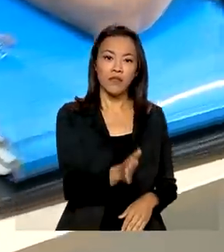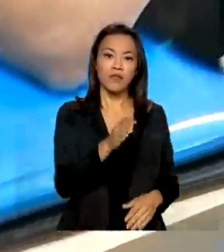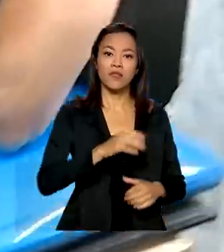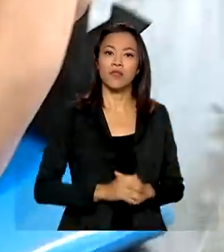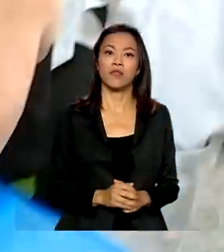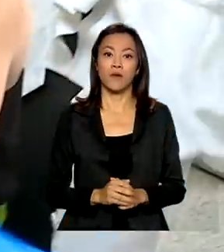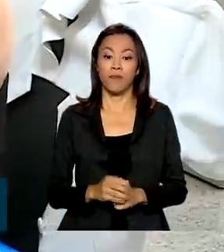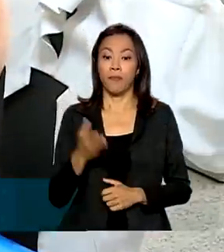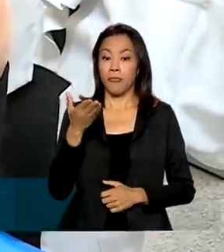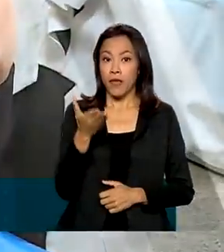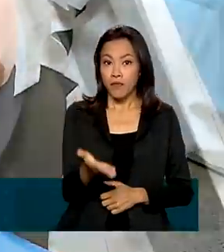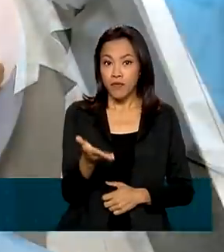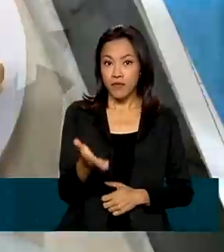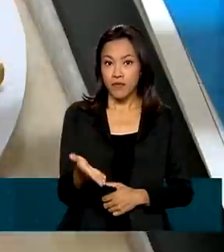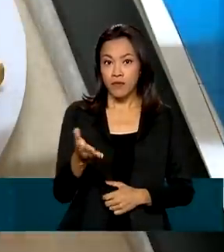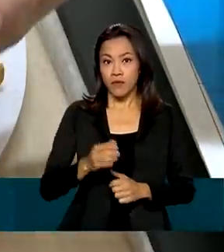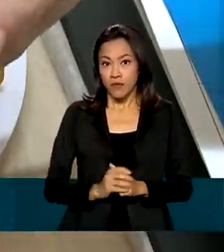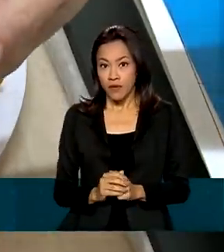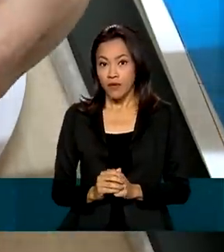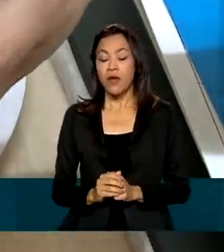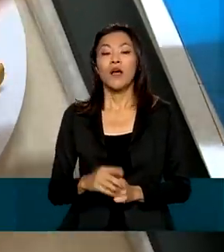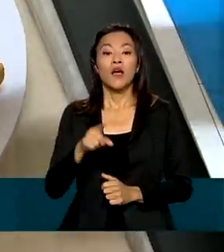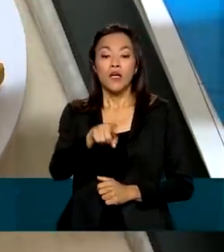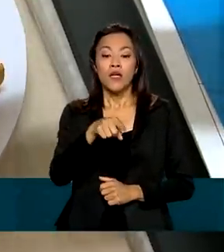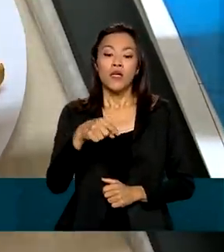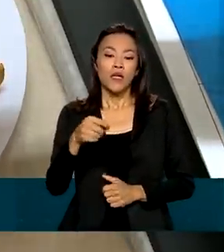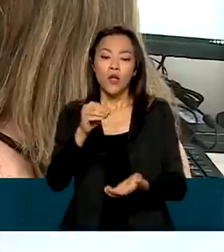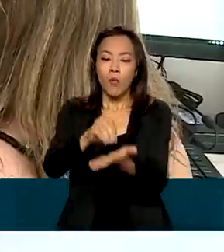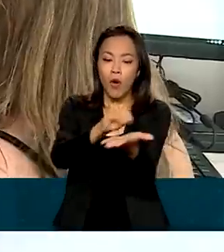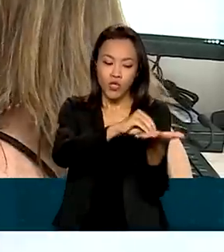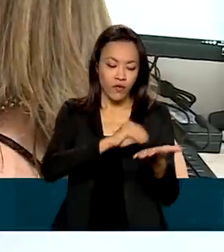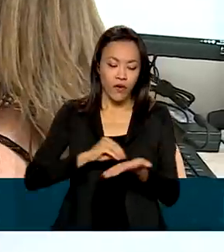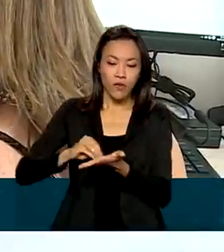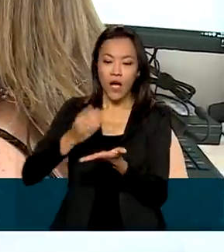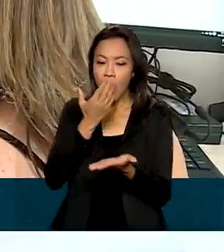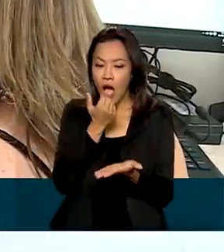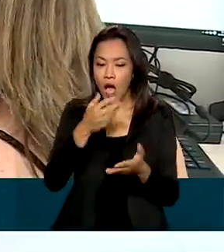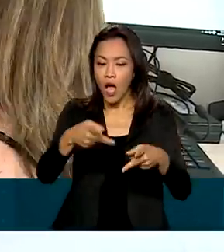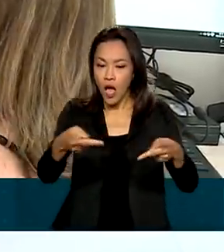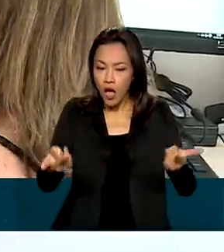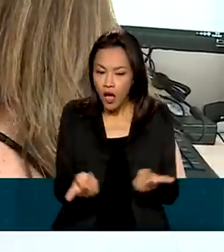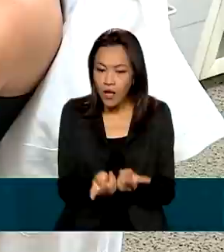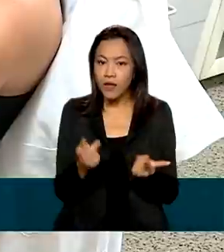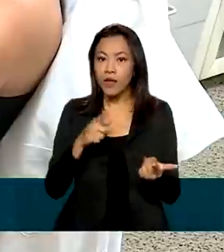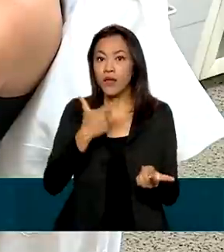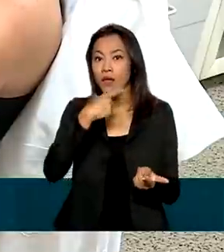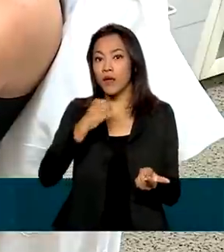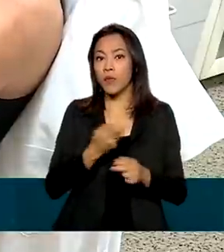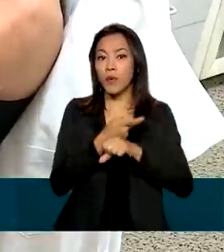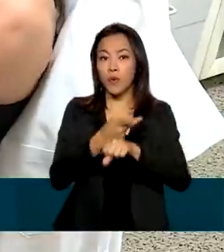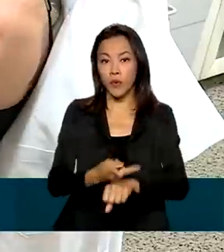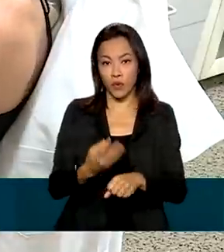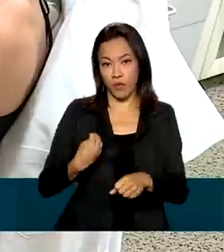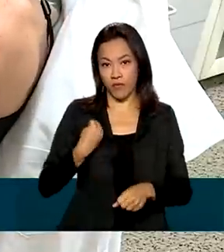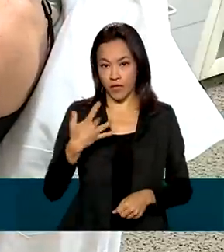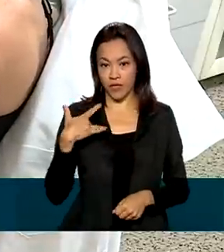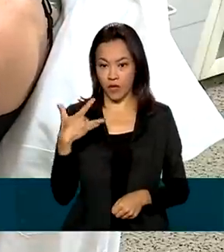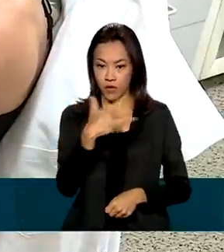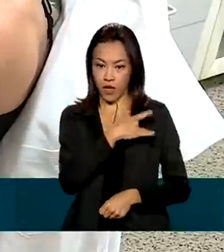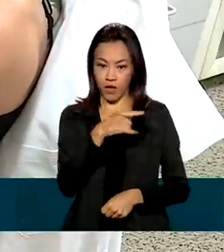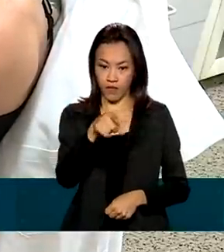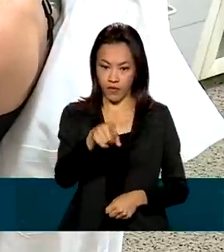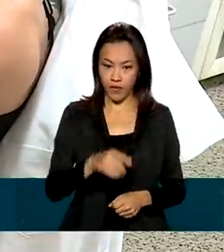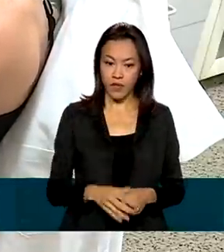nutricionista Regina mostra os alimentos que não podem faltar à mesa de quem busca uma vida saudável. Como está